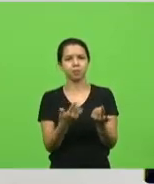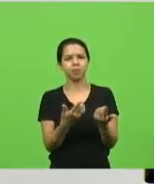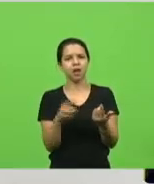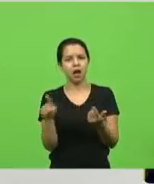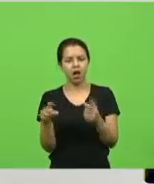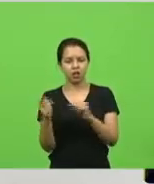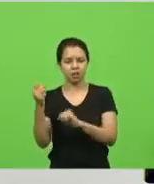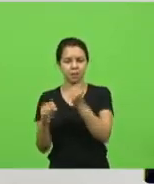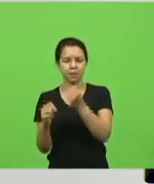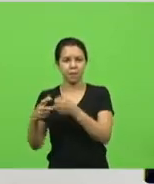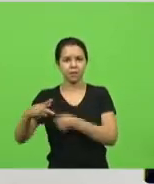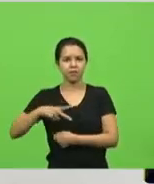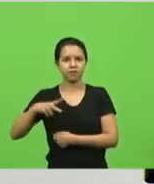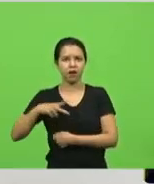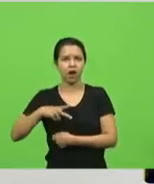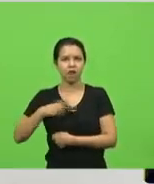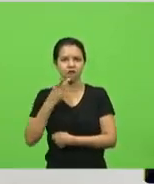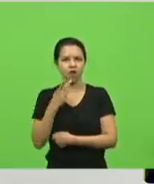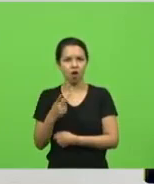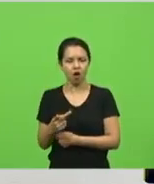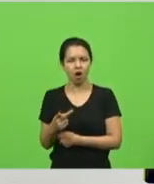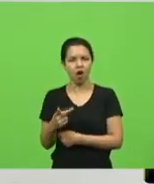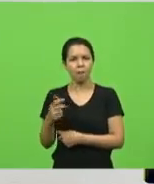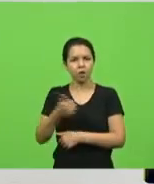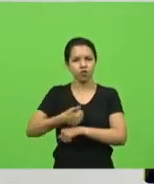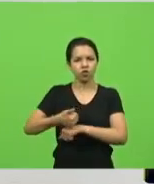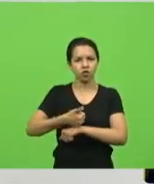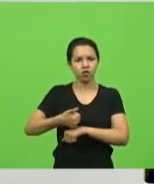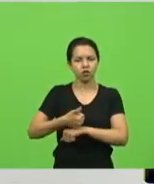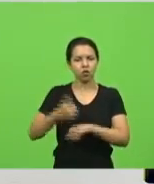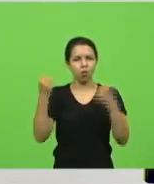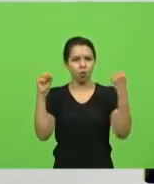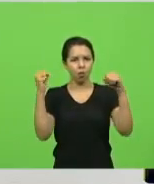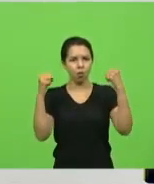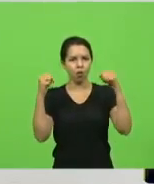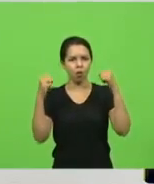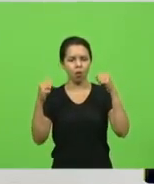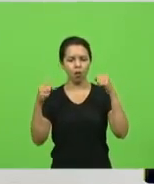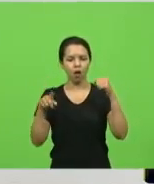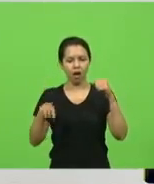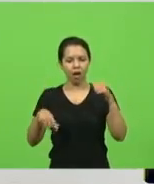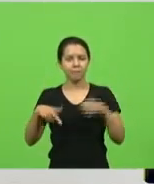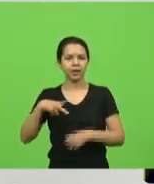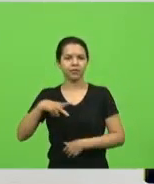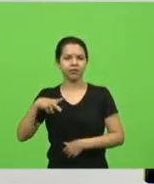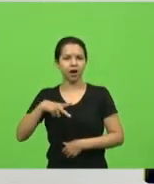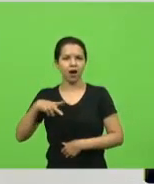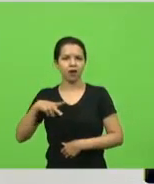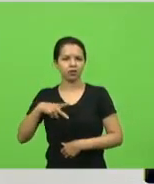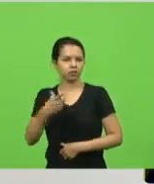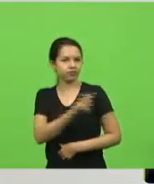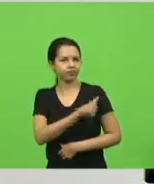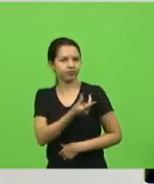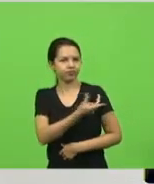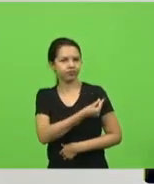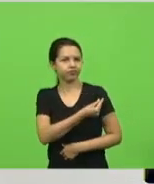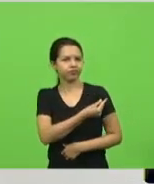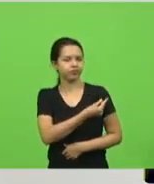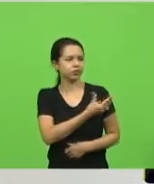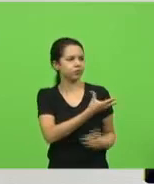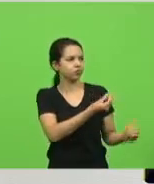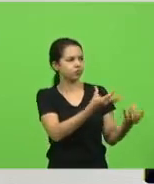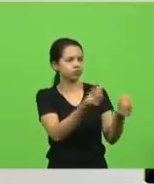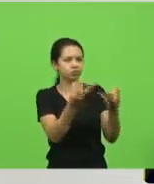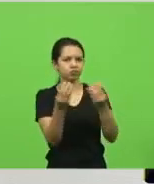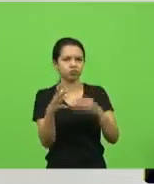combate. Mas como? Profissionais de educação física de uma academia que é privada. Inúmeros casos acontecendo pelo Estado. Então, para dar